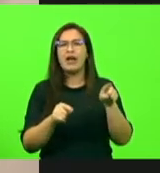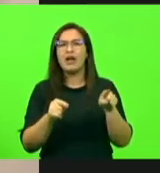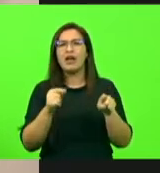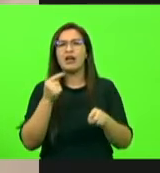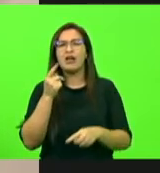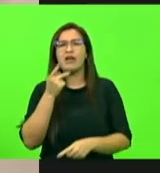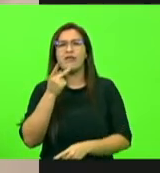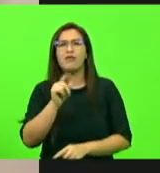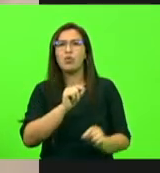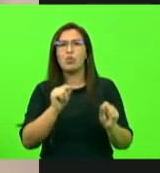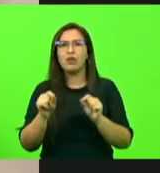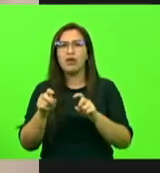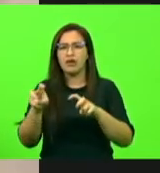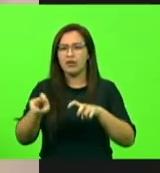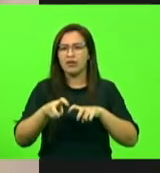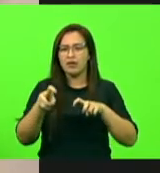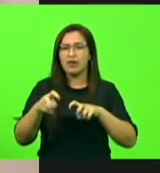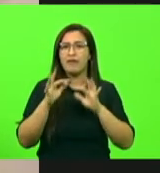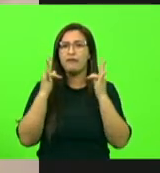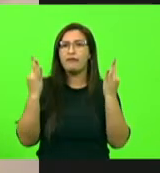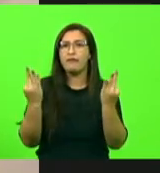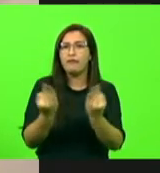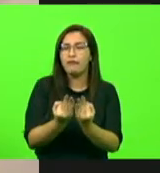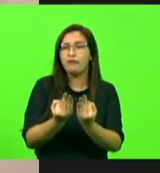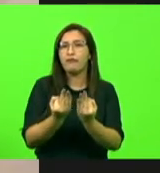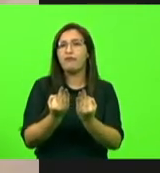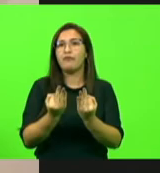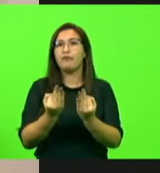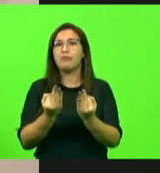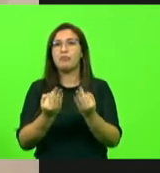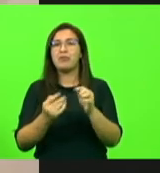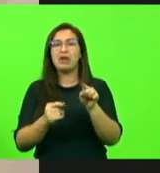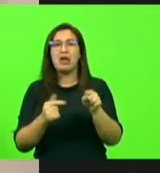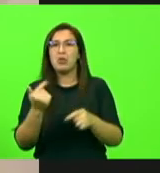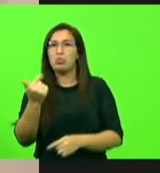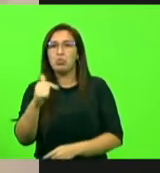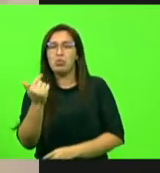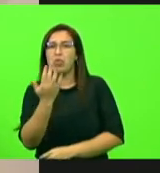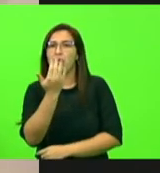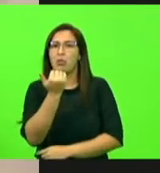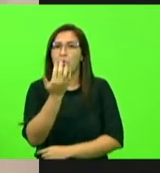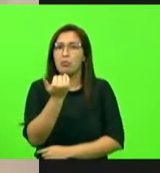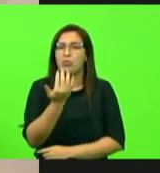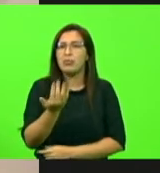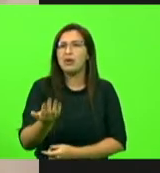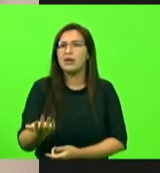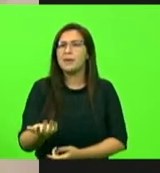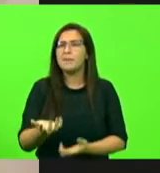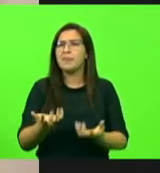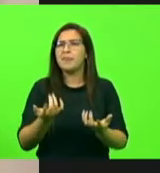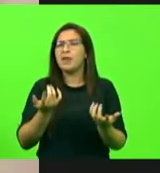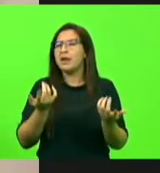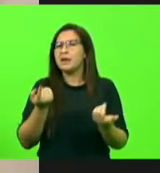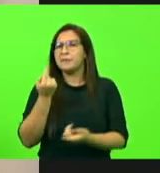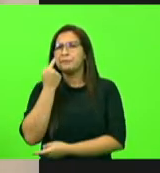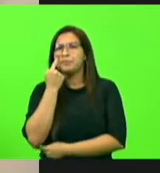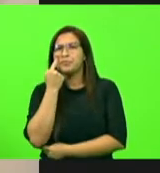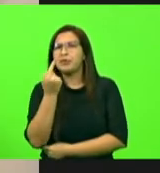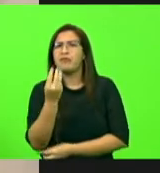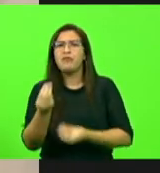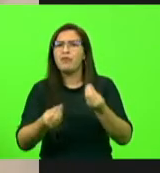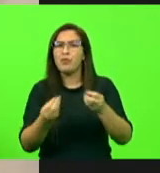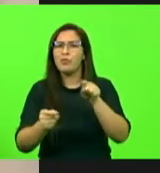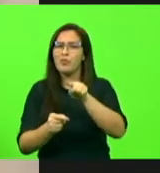Campesina, agricultura familiar, não se tem comida. Eu quero ver como é que Santa Catarina é se